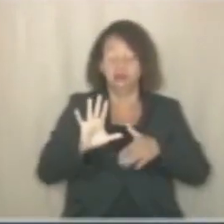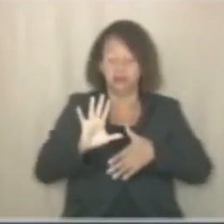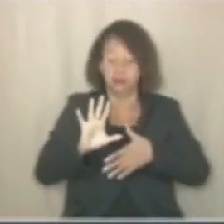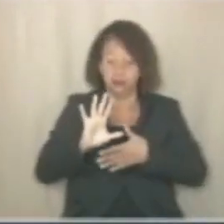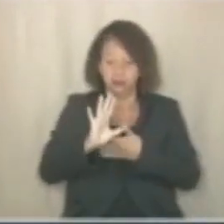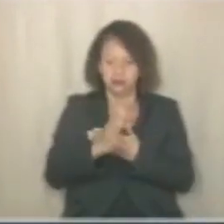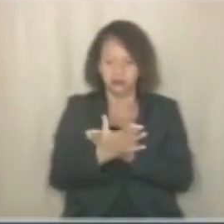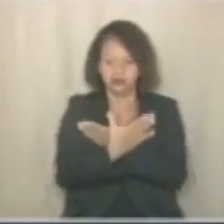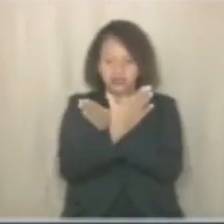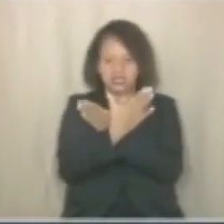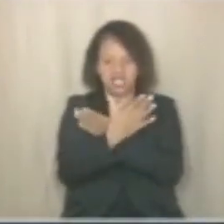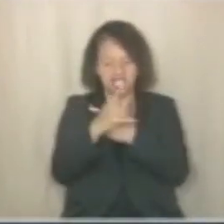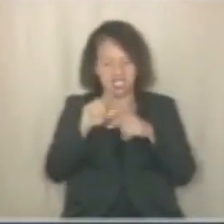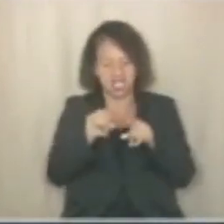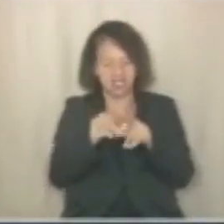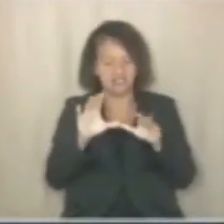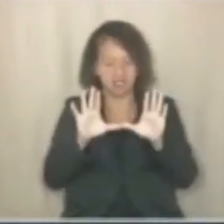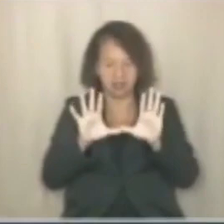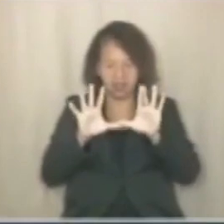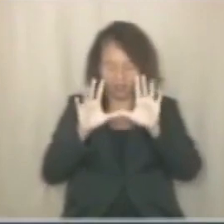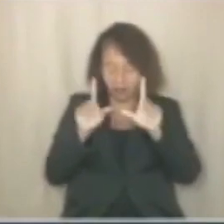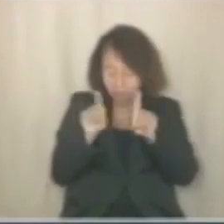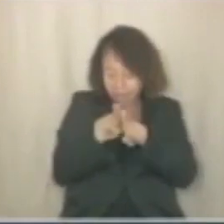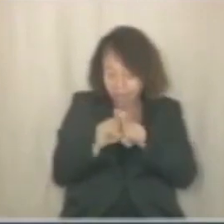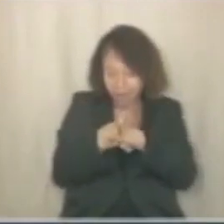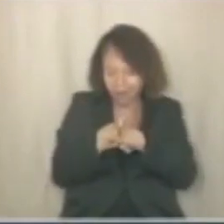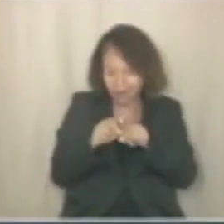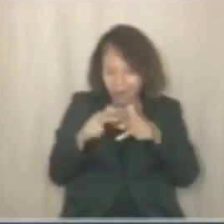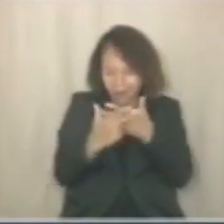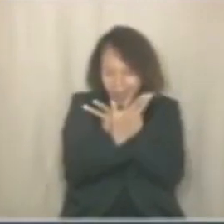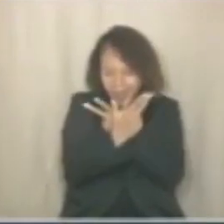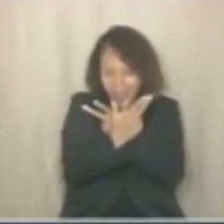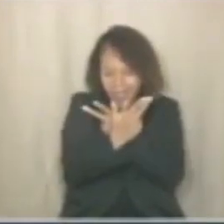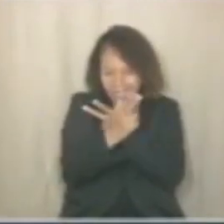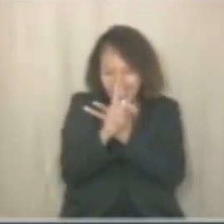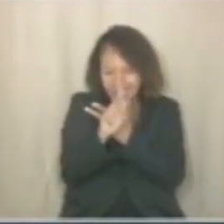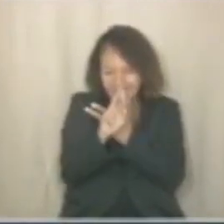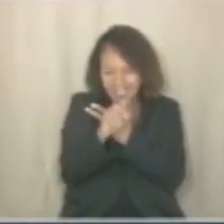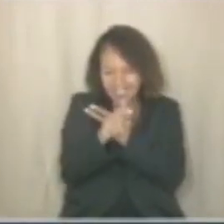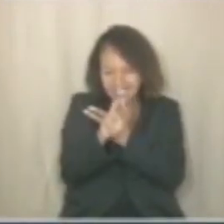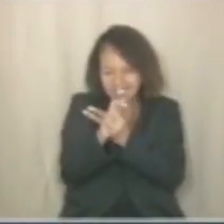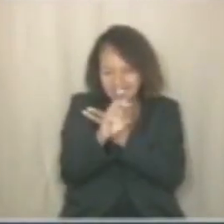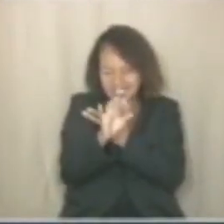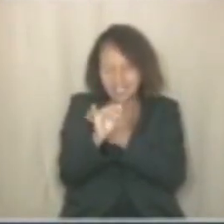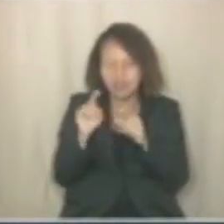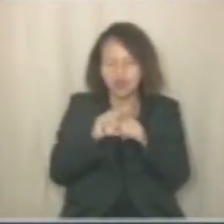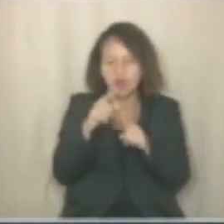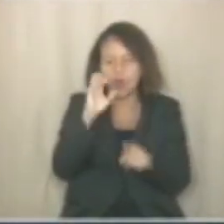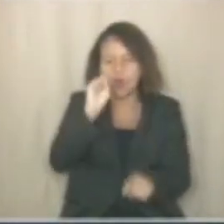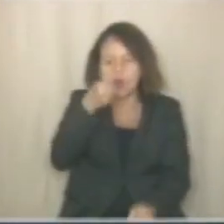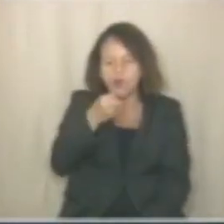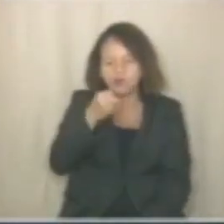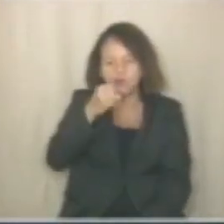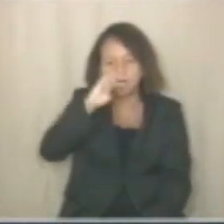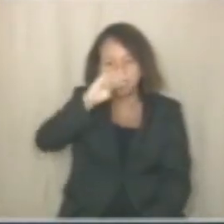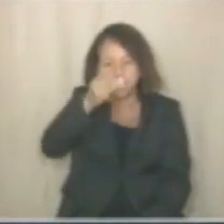subsídio dos empresários. 8 milhões por mês. Eles são subsidiados em 8 milhões.